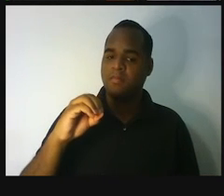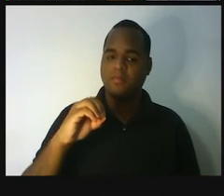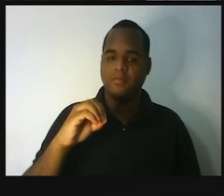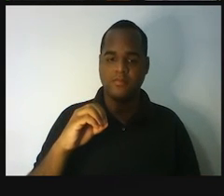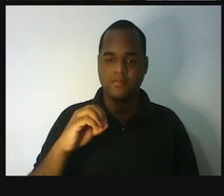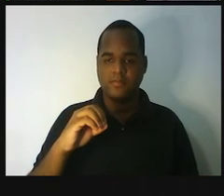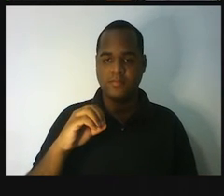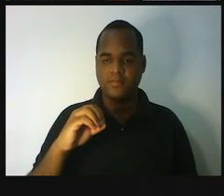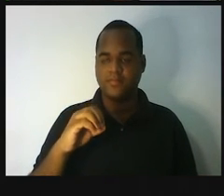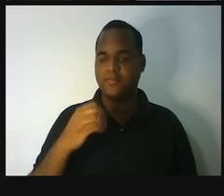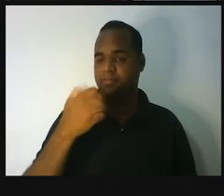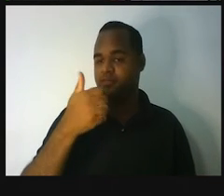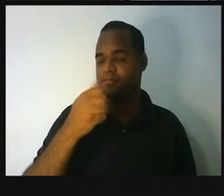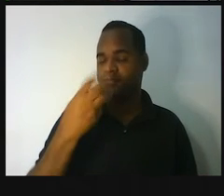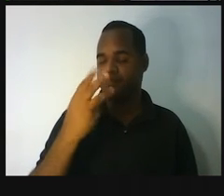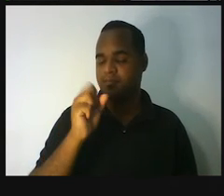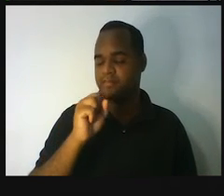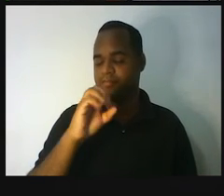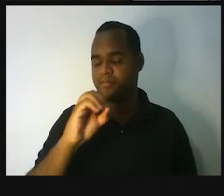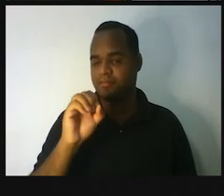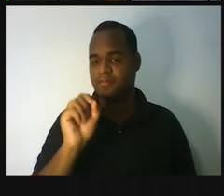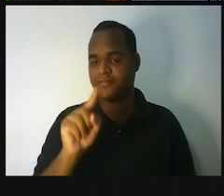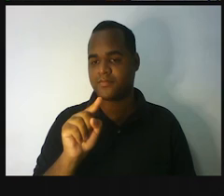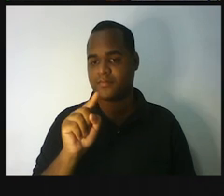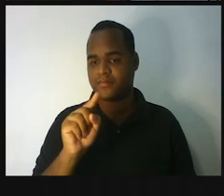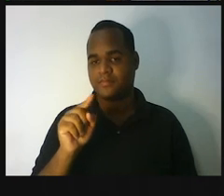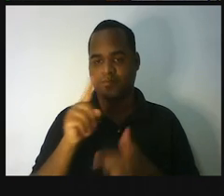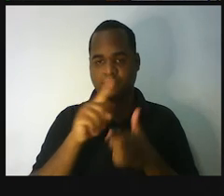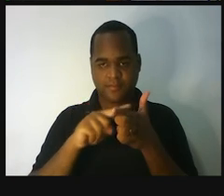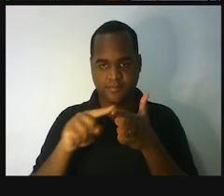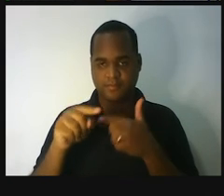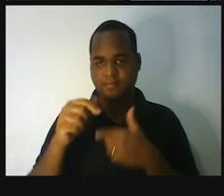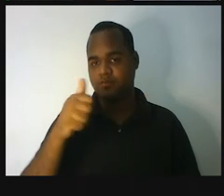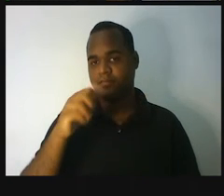380 dividido por 100 mil.